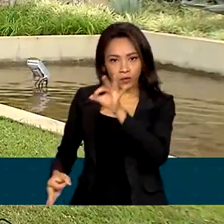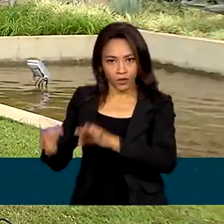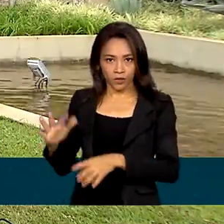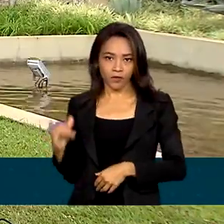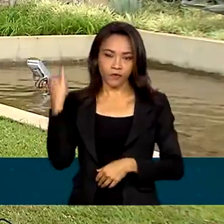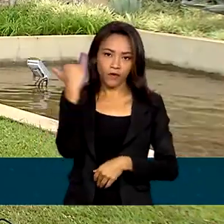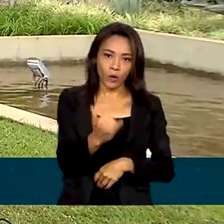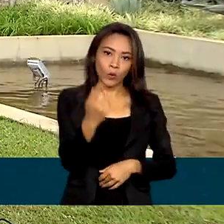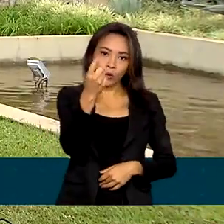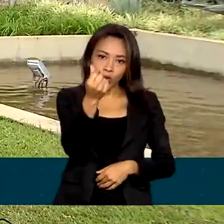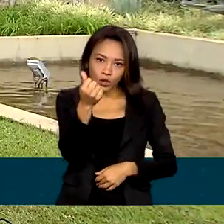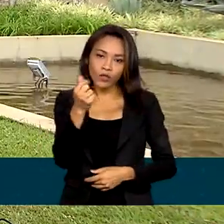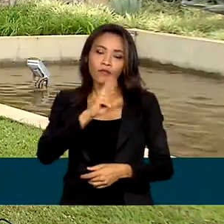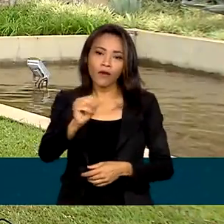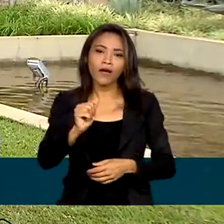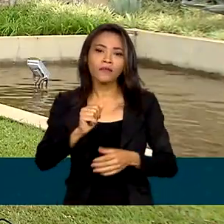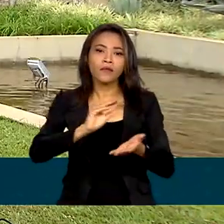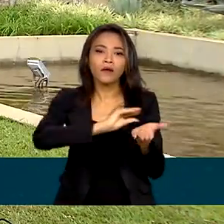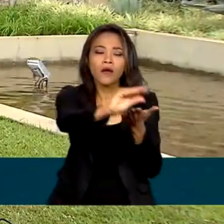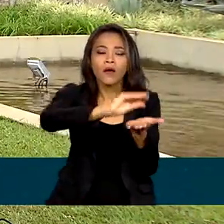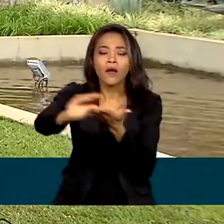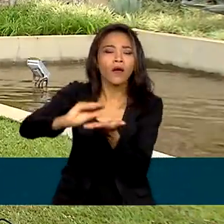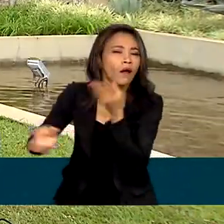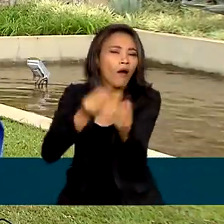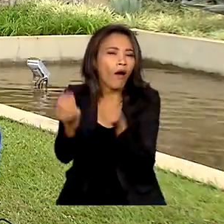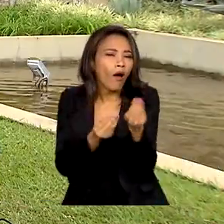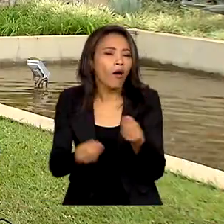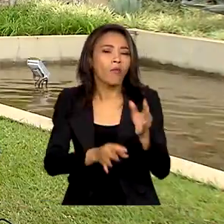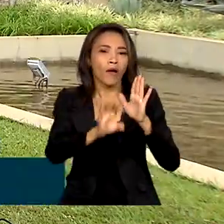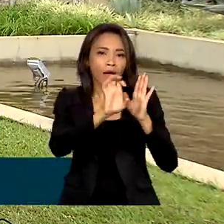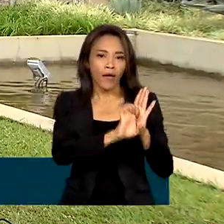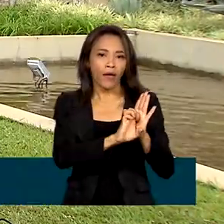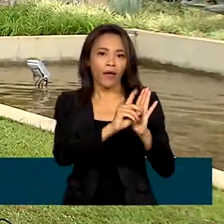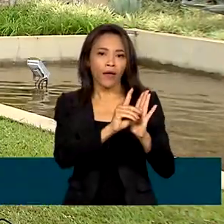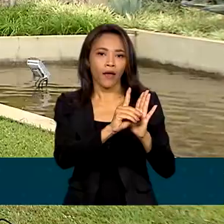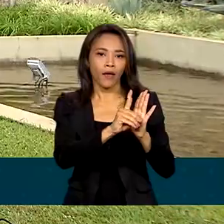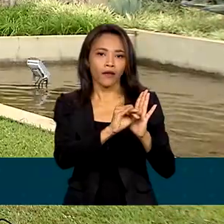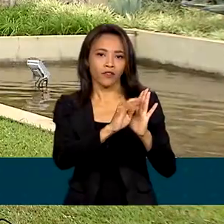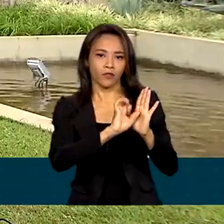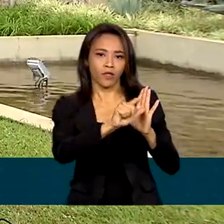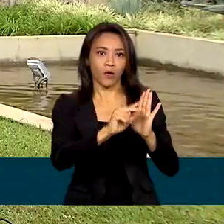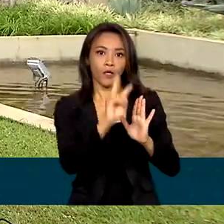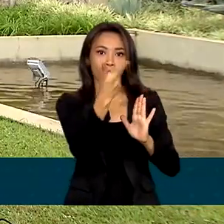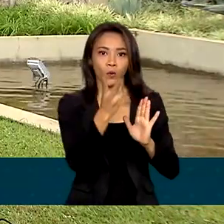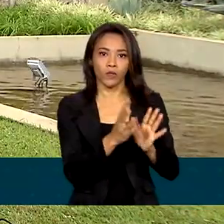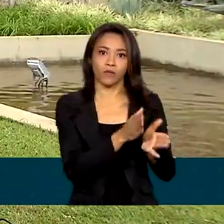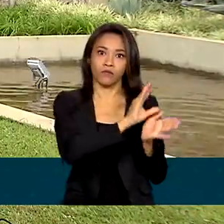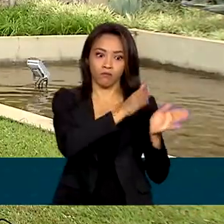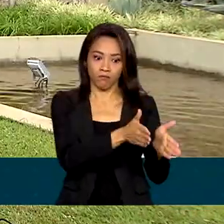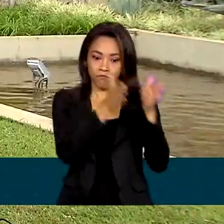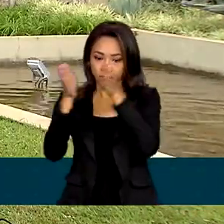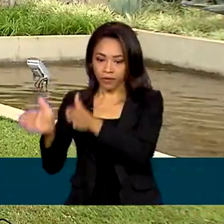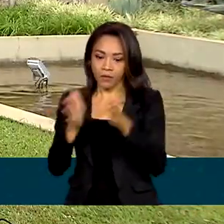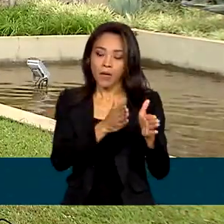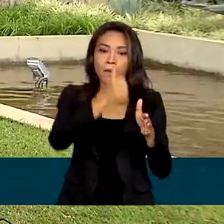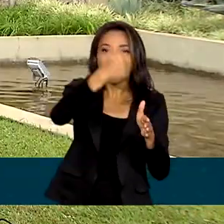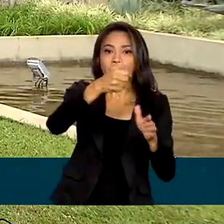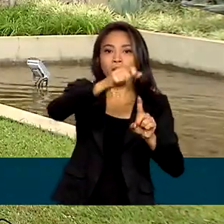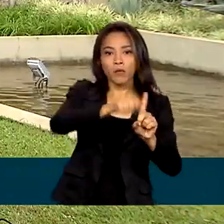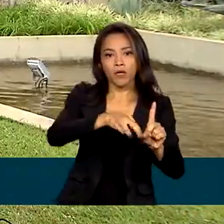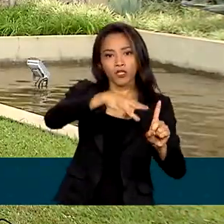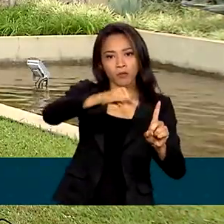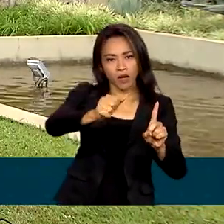liberados por meio de edital em duas etapas. A primeira já agora em março e vai beneficiar uma